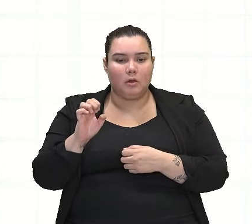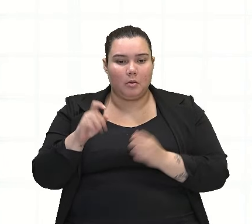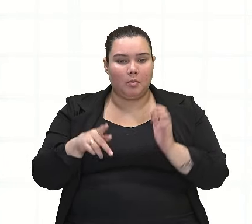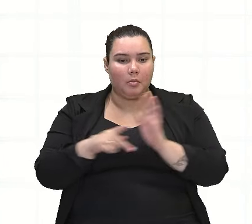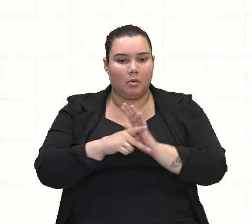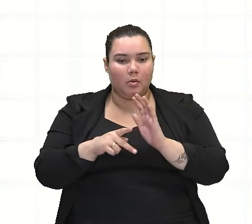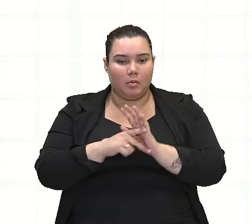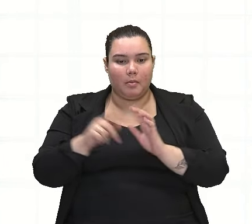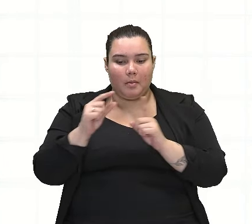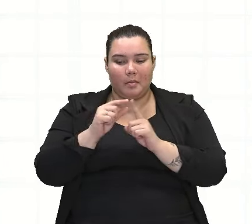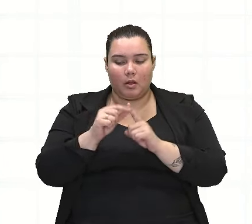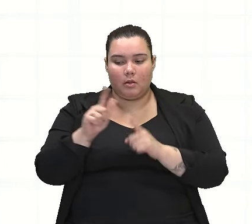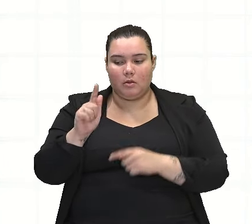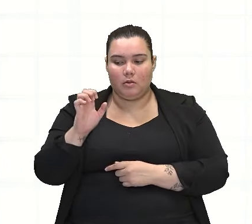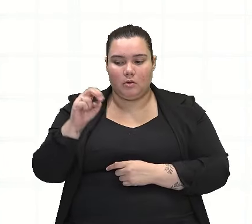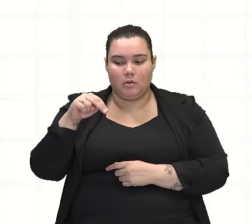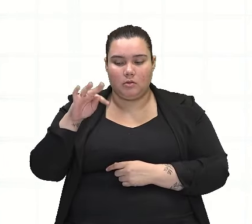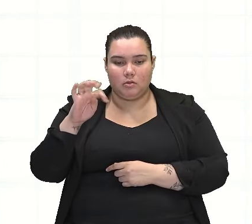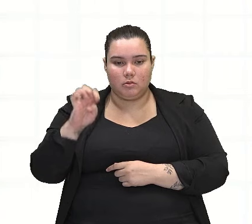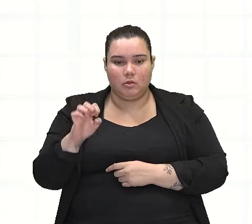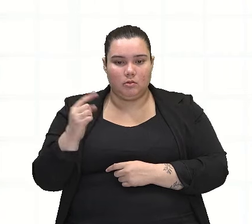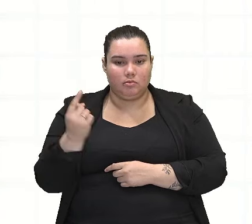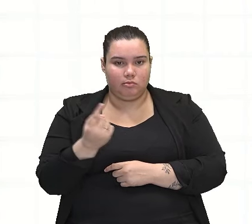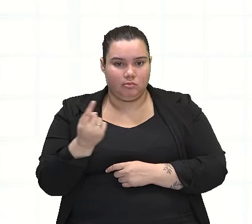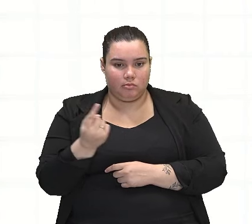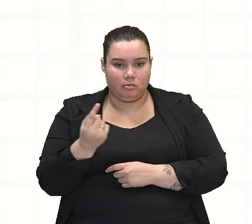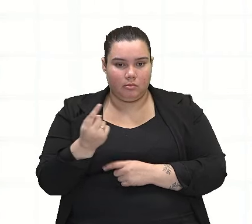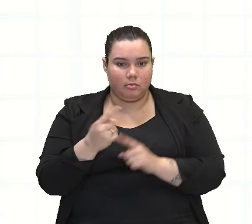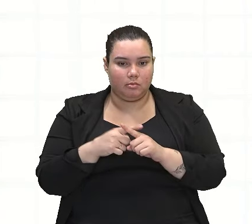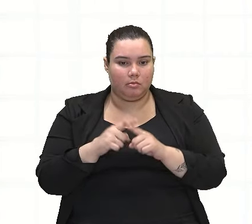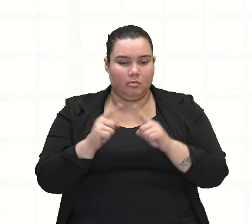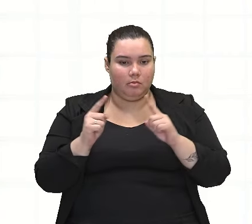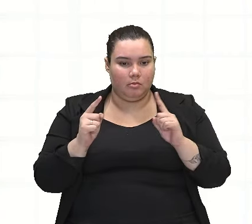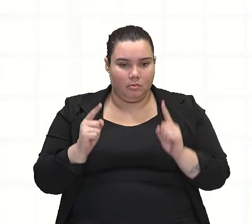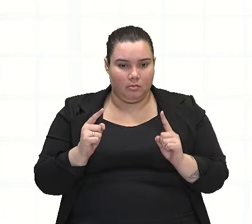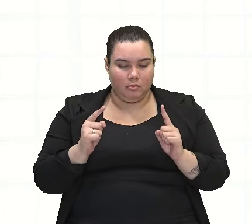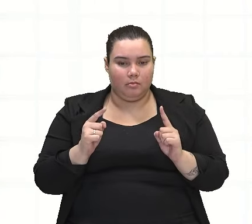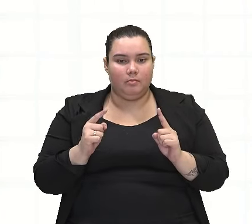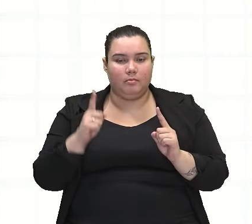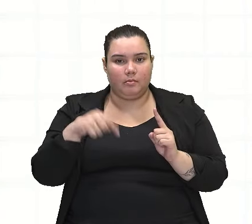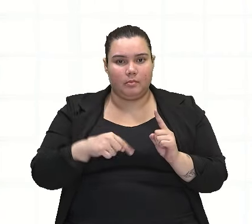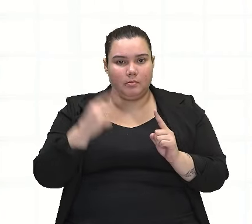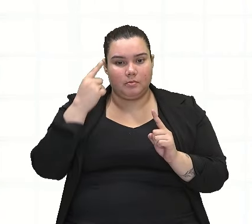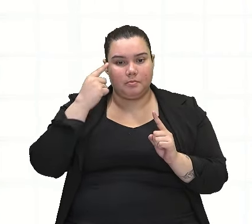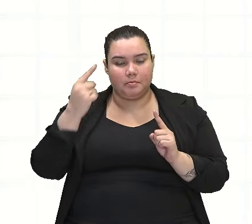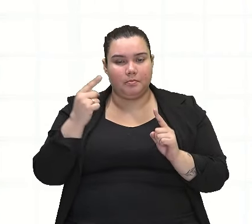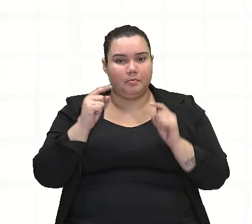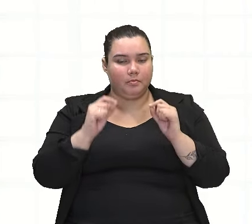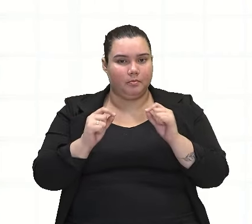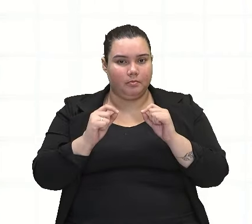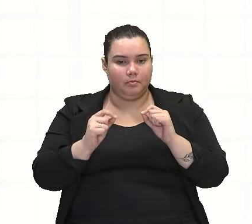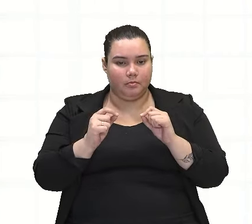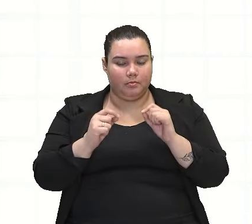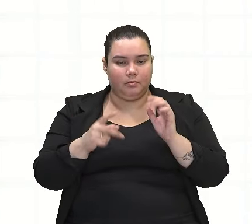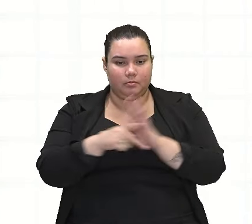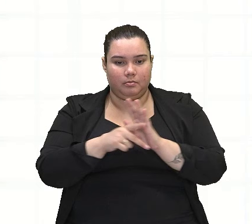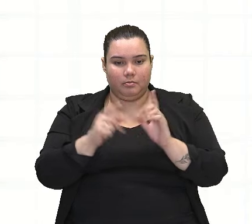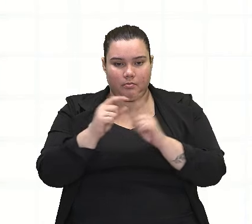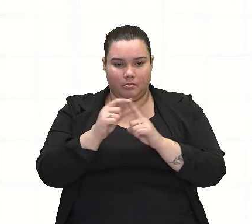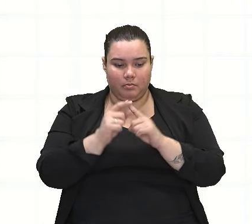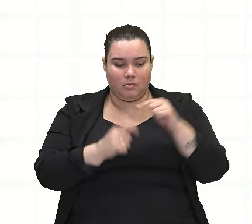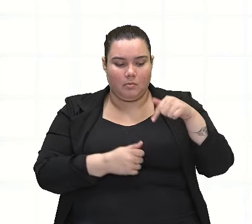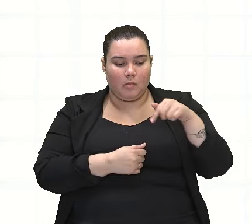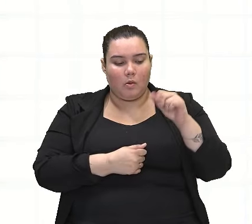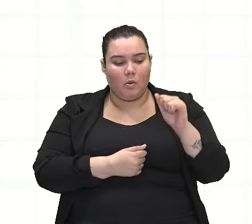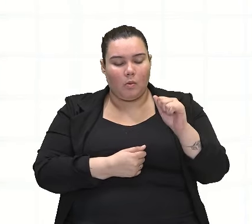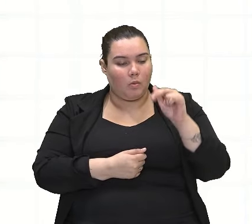palavra gente está no singular. Ah, mas ela nos traz a ideia, até mesmo pela palavra quanta que